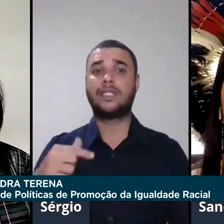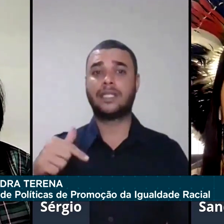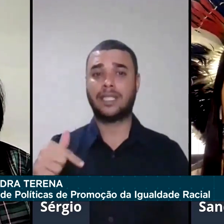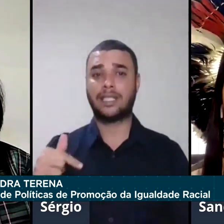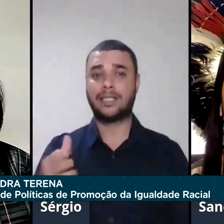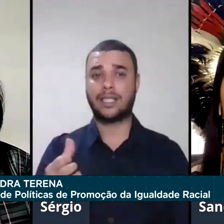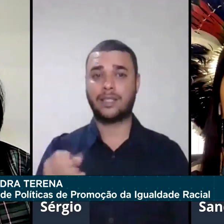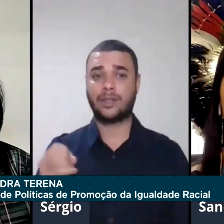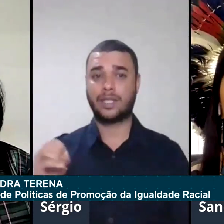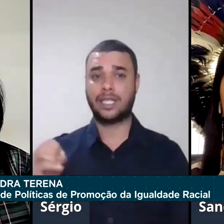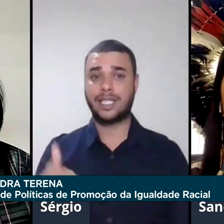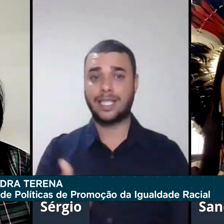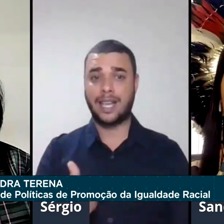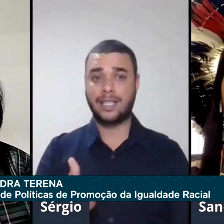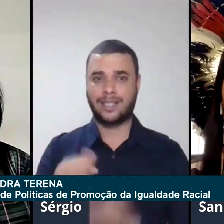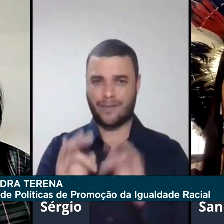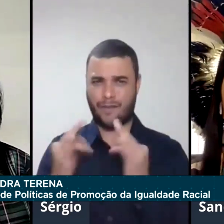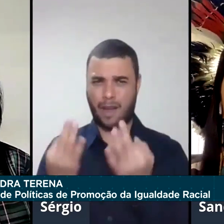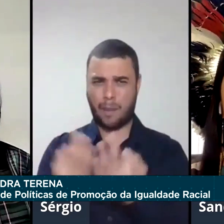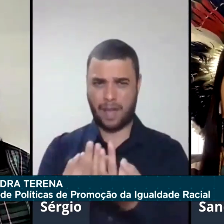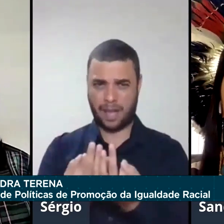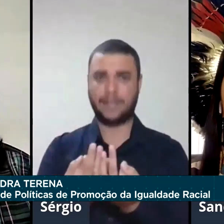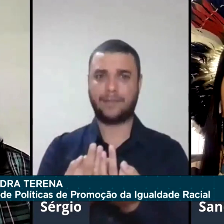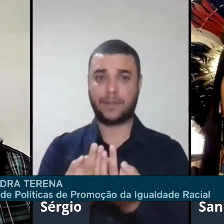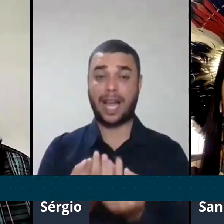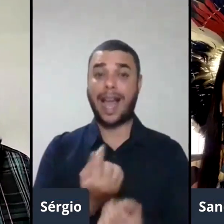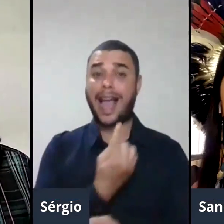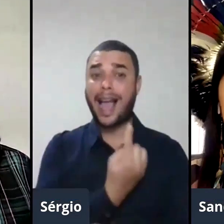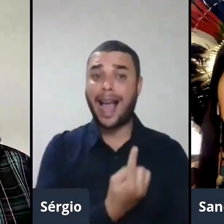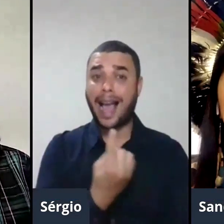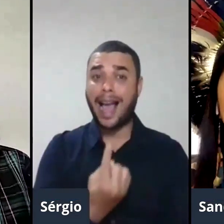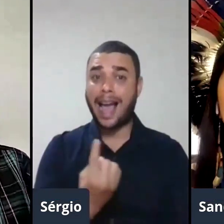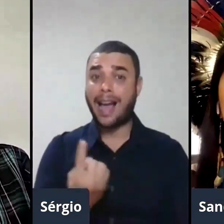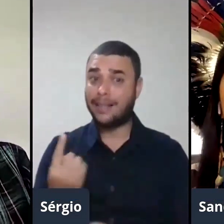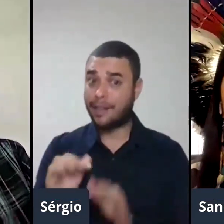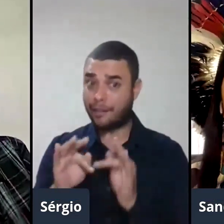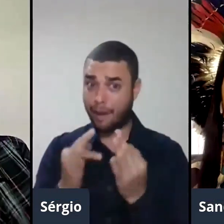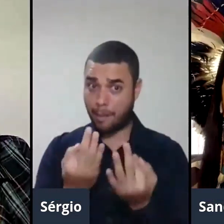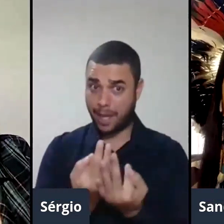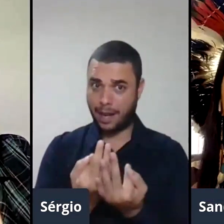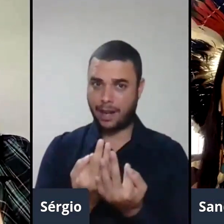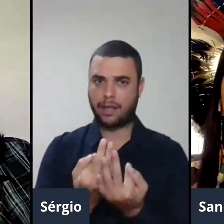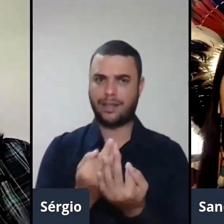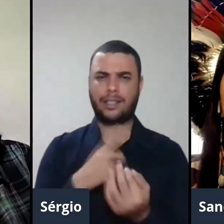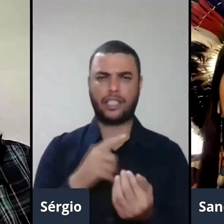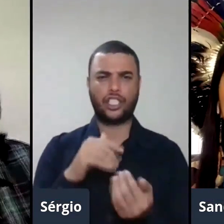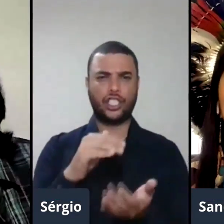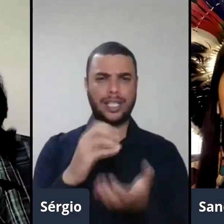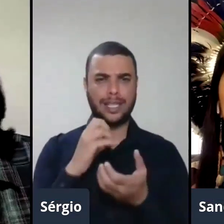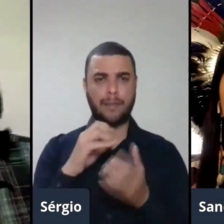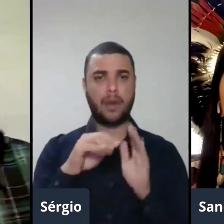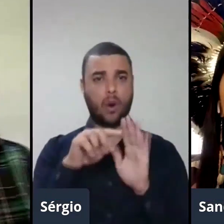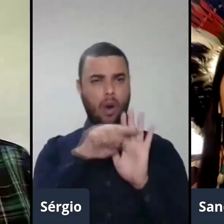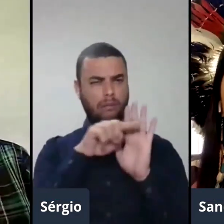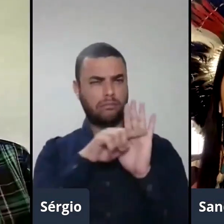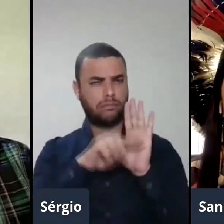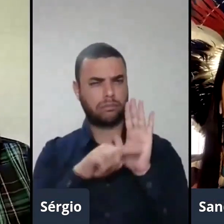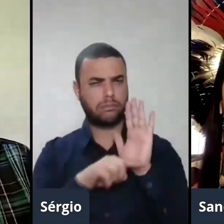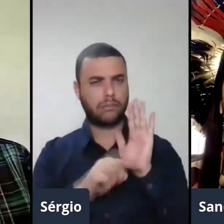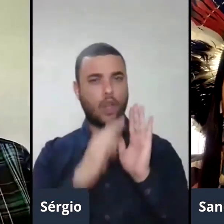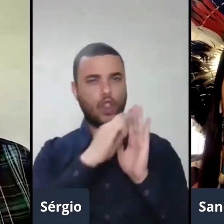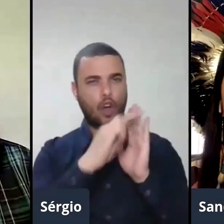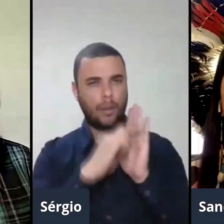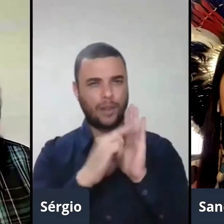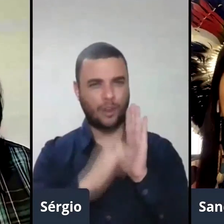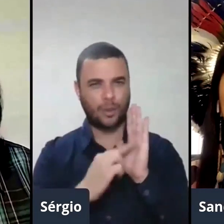foi indicada, nós fizemos a validação dessas cestas por meio das listas que a gente recebeu por meio da FUNAI e da Fundação Cultural